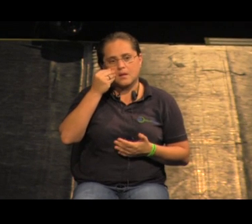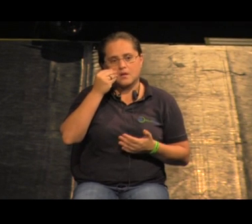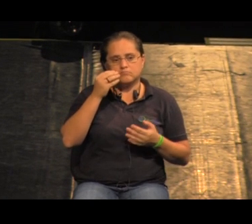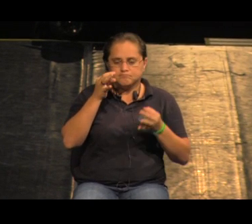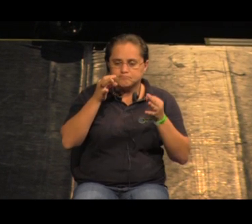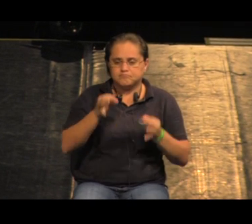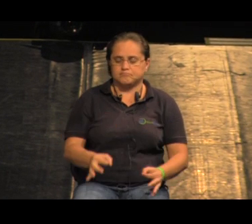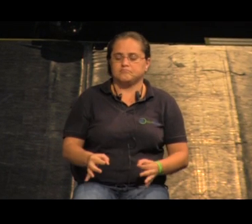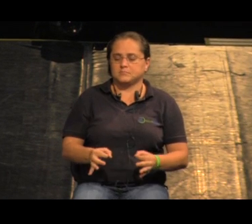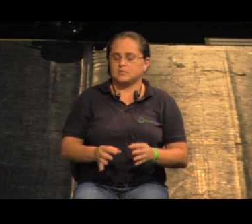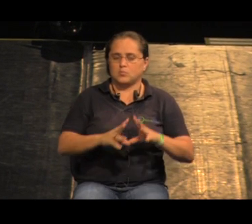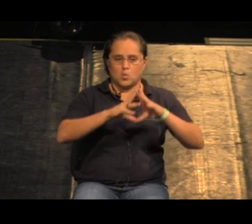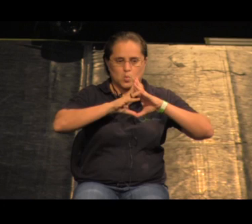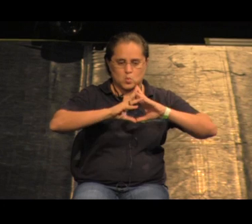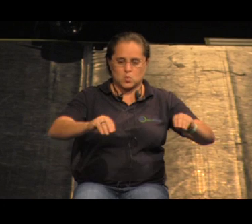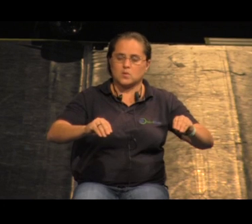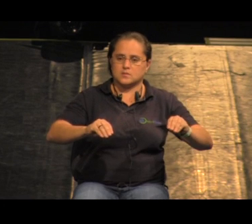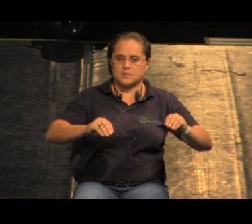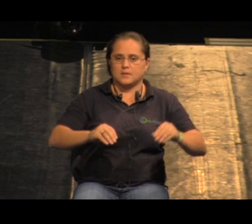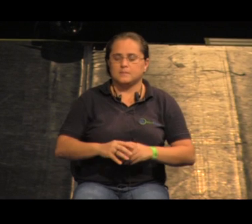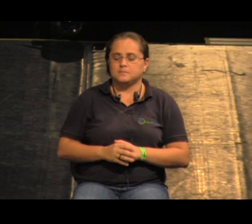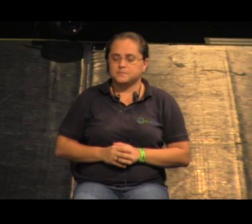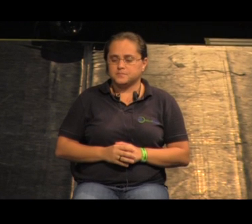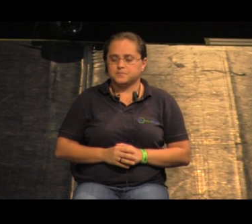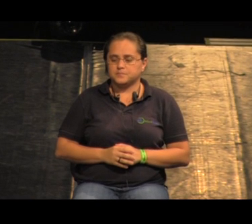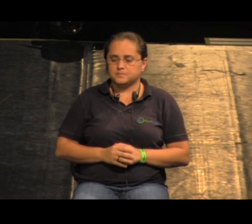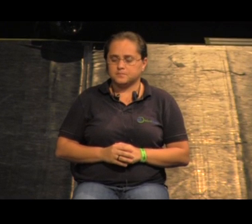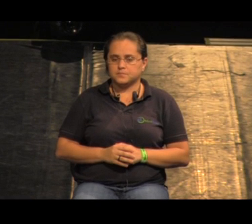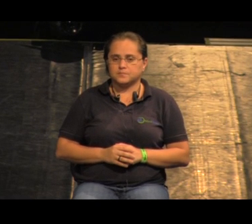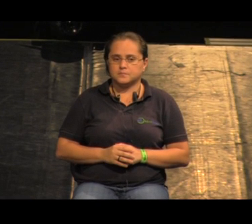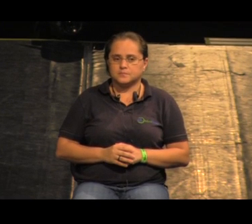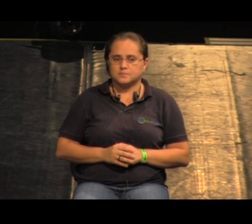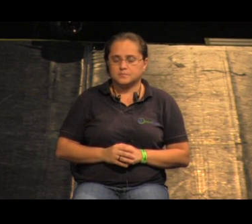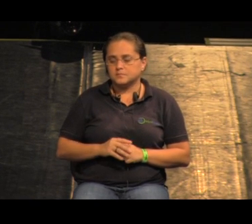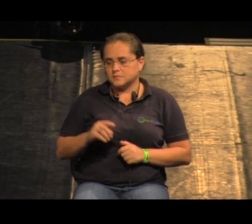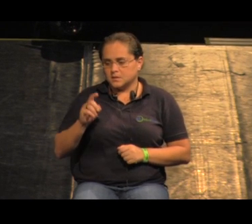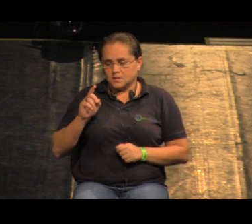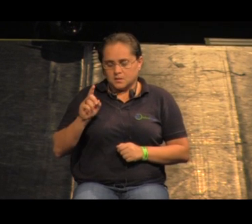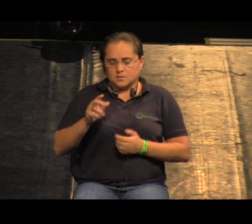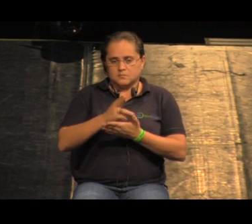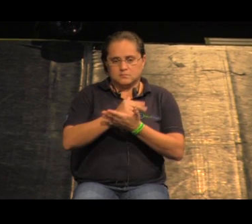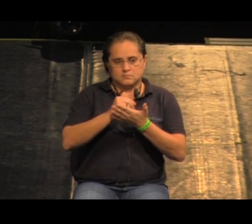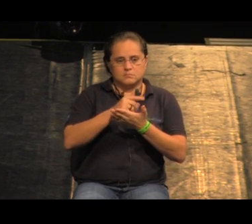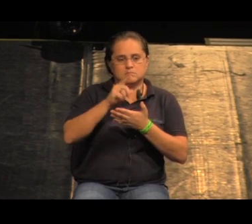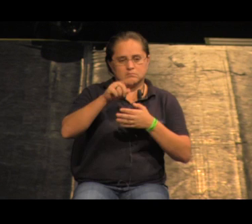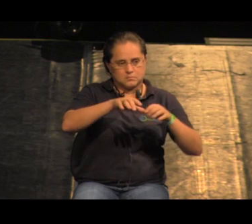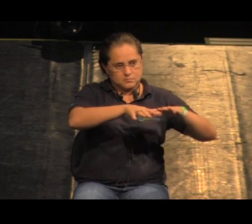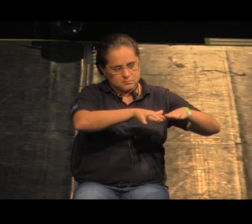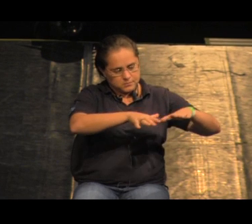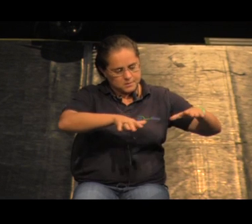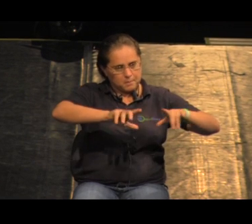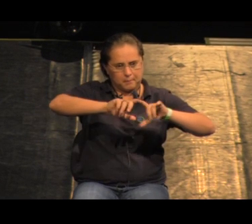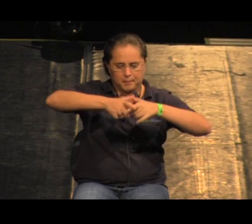equacionar isso. era para, principalmente, fomentar um debate. Esse é o assentamento que crescia